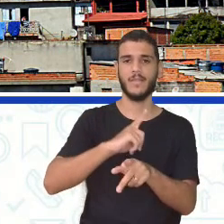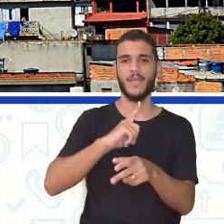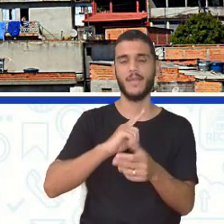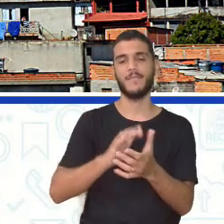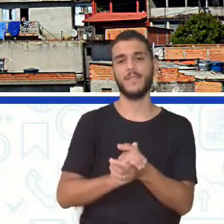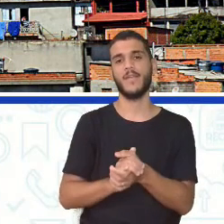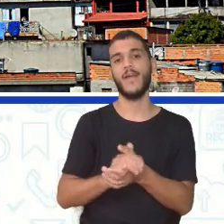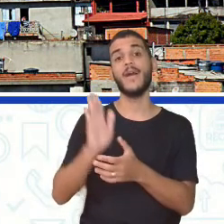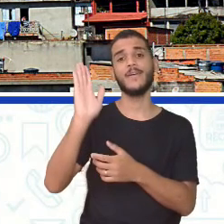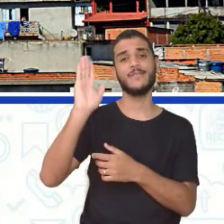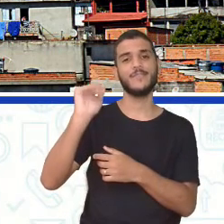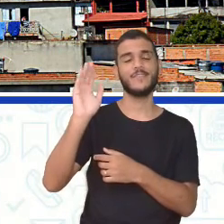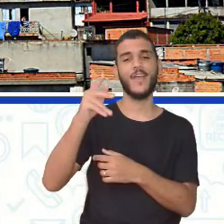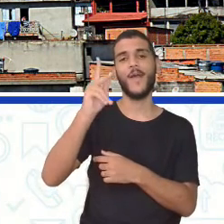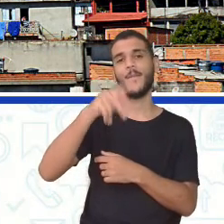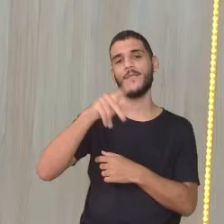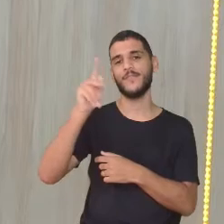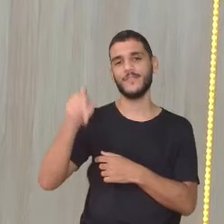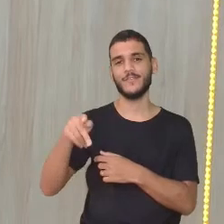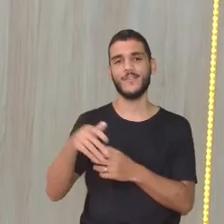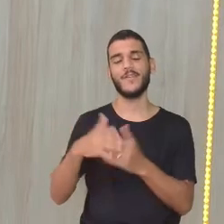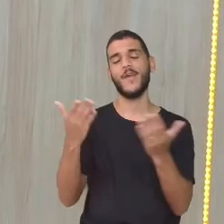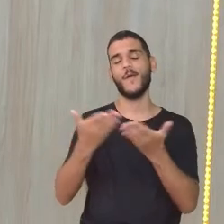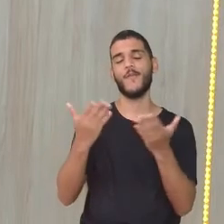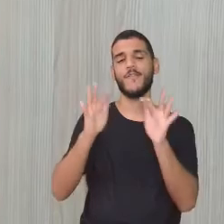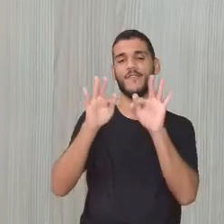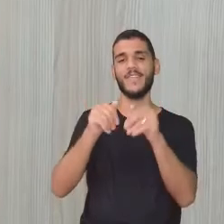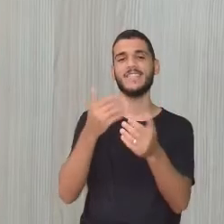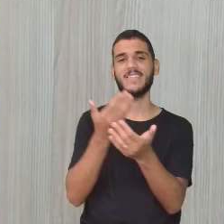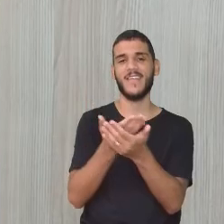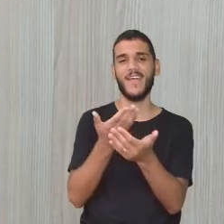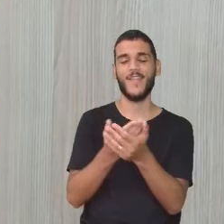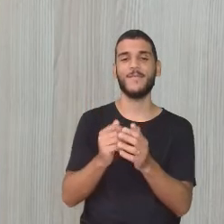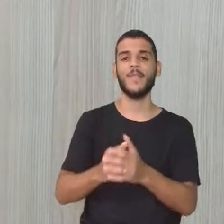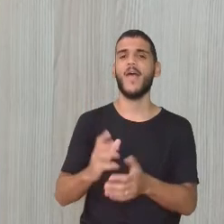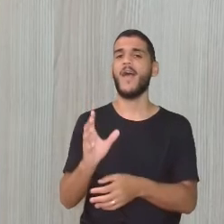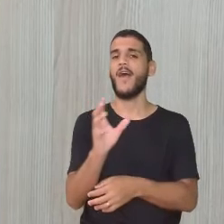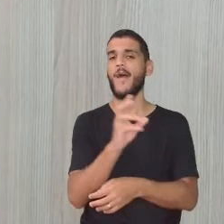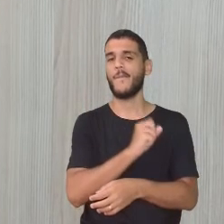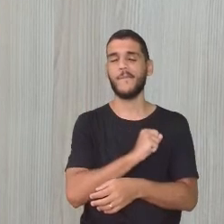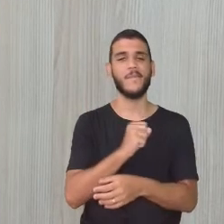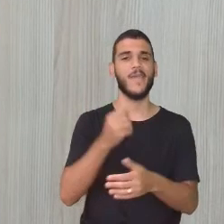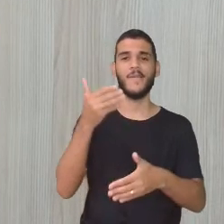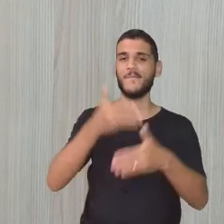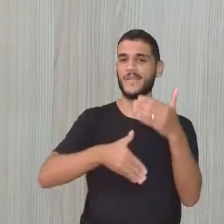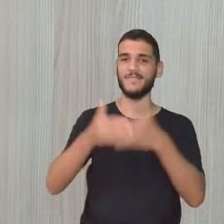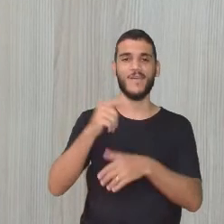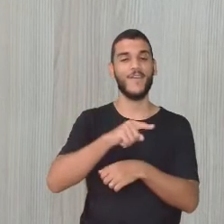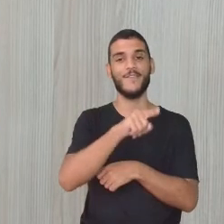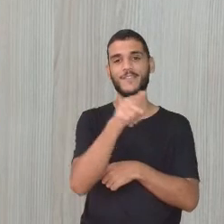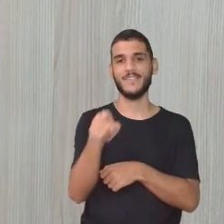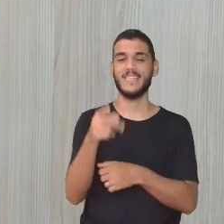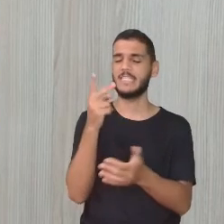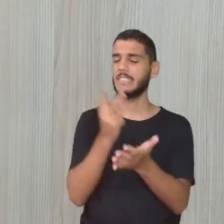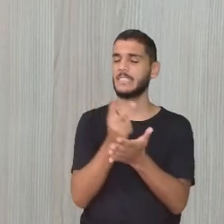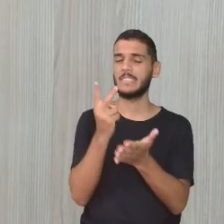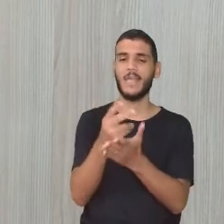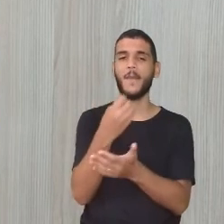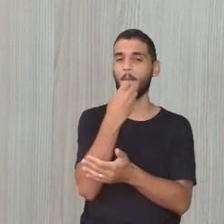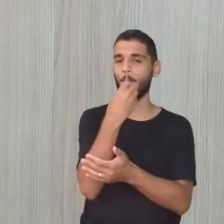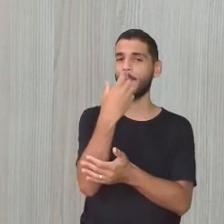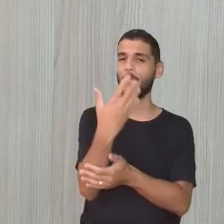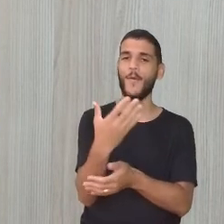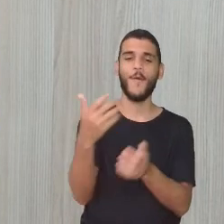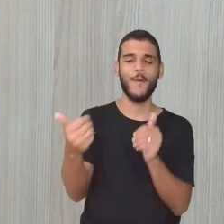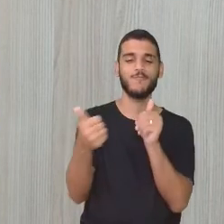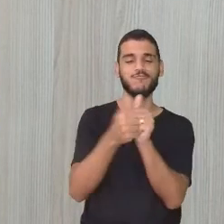nos despedir, professora, de estar terminando a nossa aula hoje. Vamos sim, adorei estar aqui, né? Como sempre, é sempre bom estar aqui